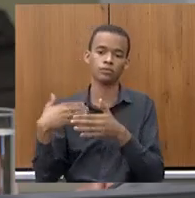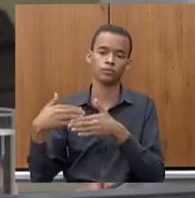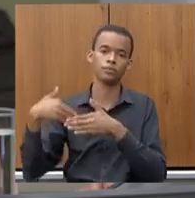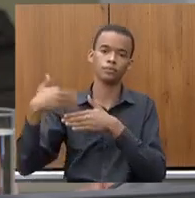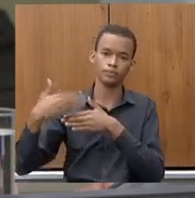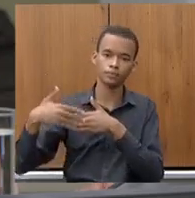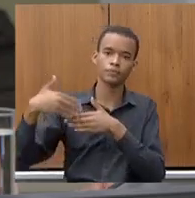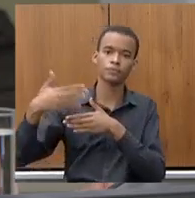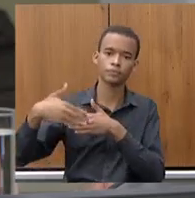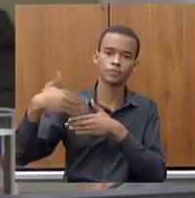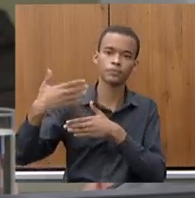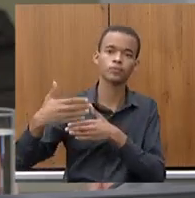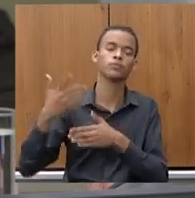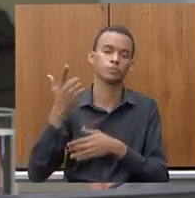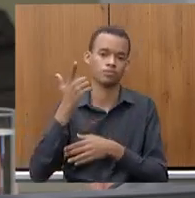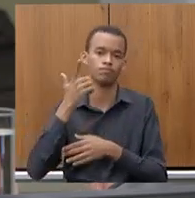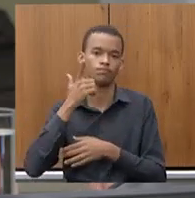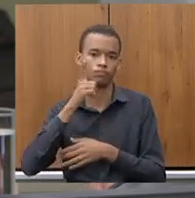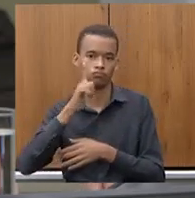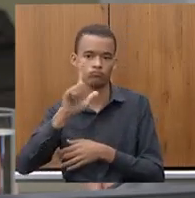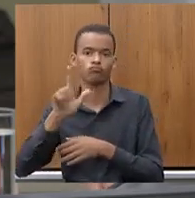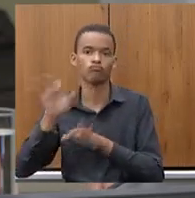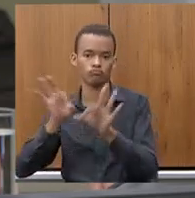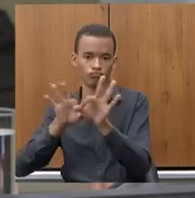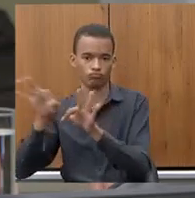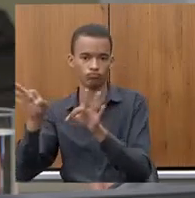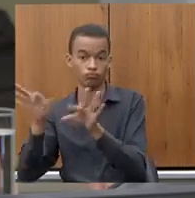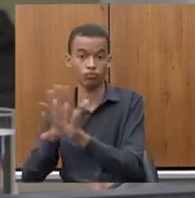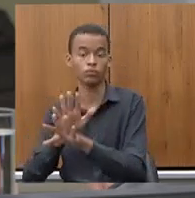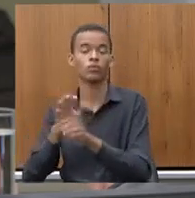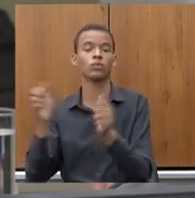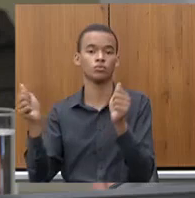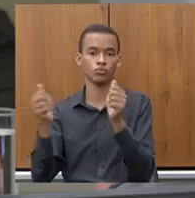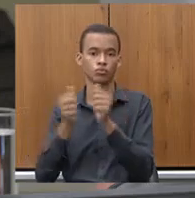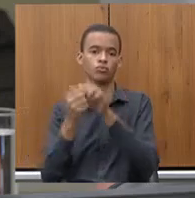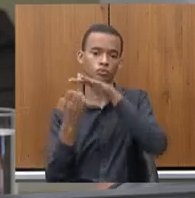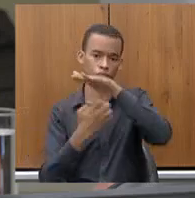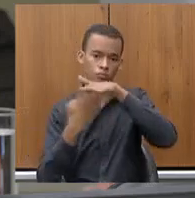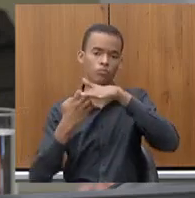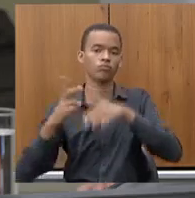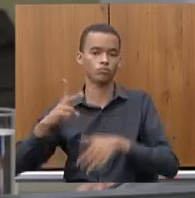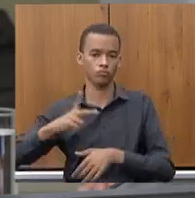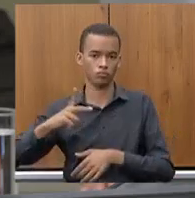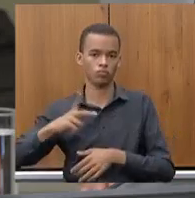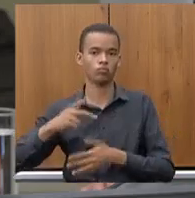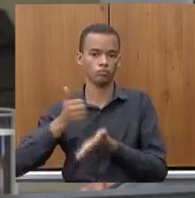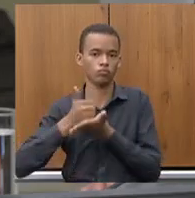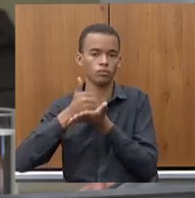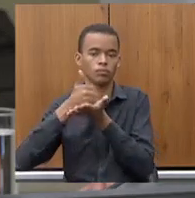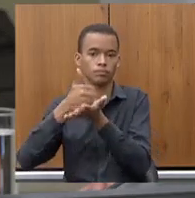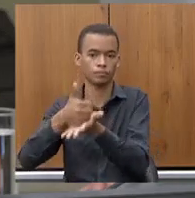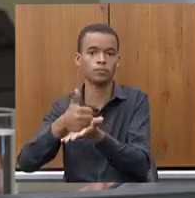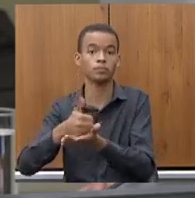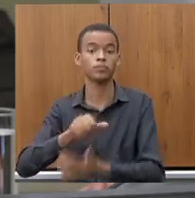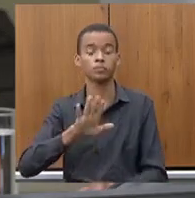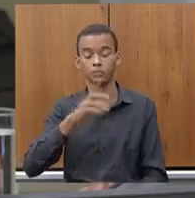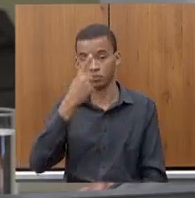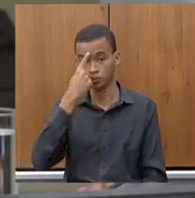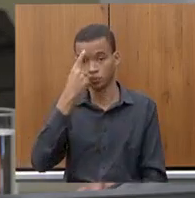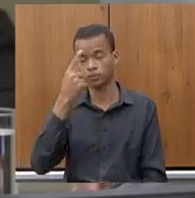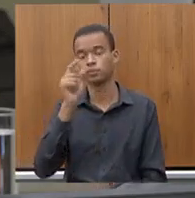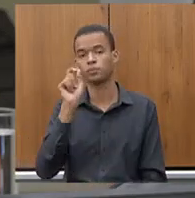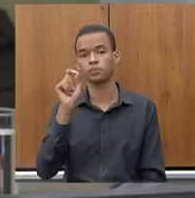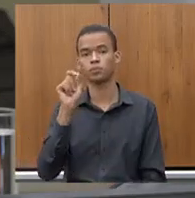a participação da iniciativa privada e isso me faz lembrar algo que é muito interessante um dos